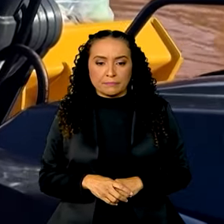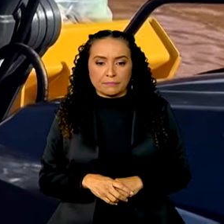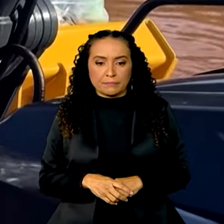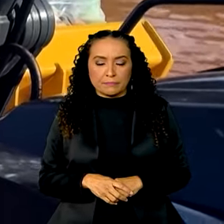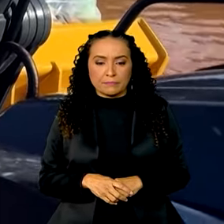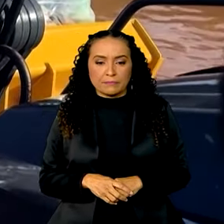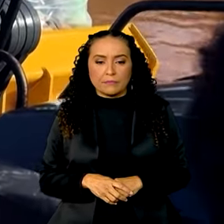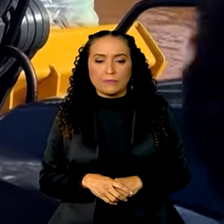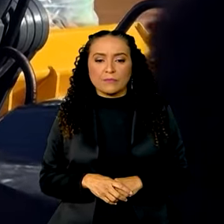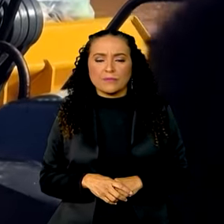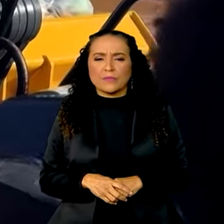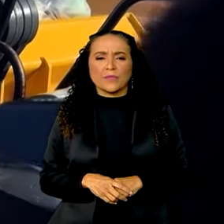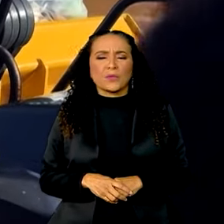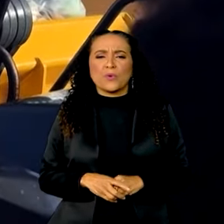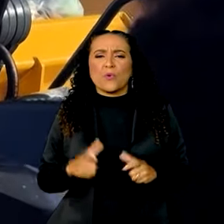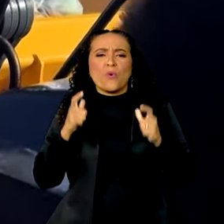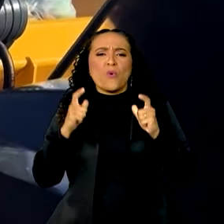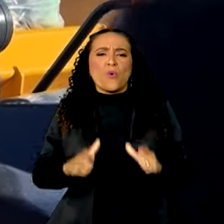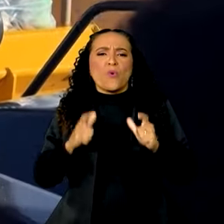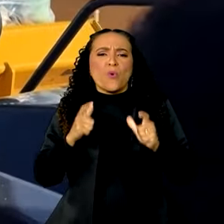E onde vamos parar?